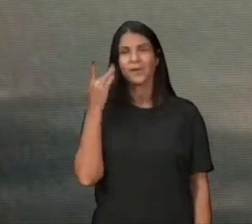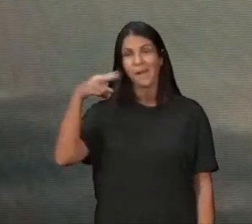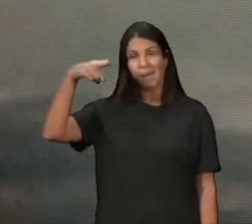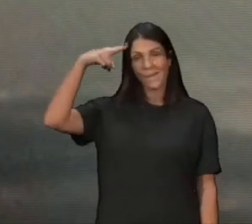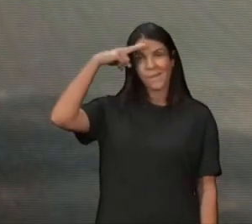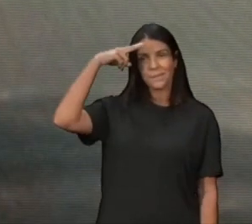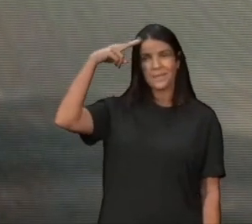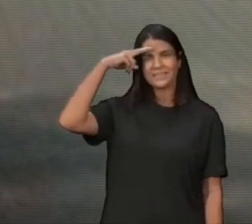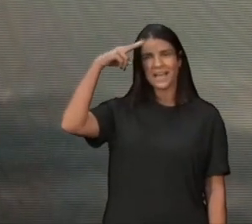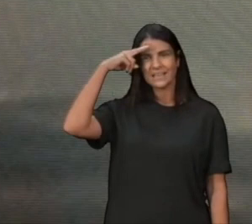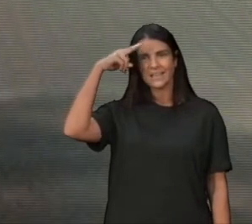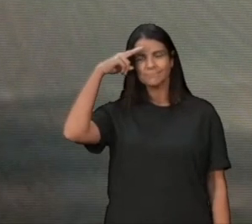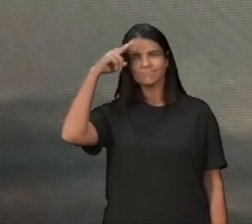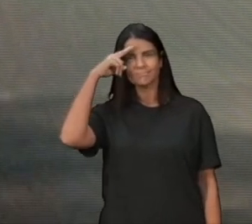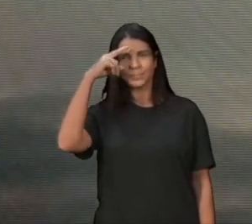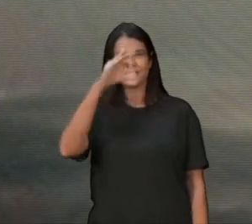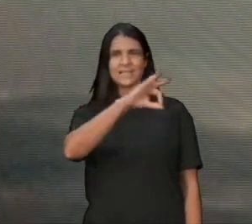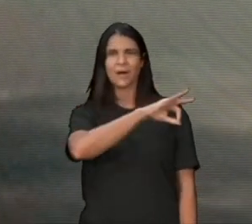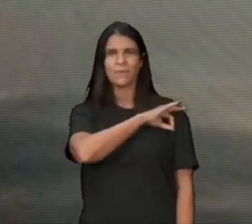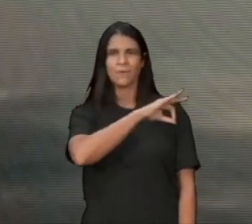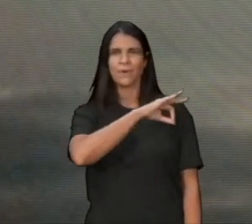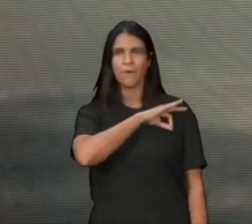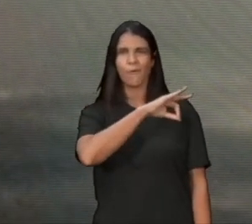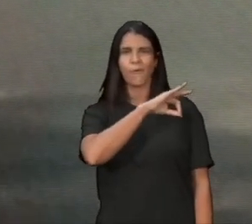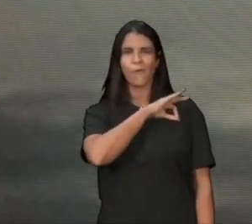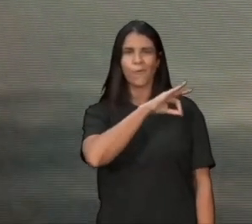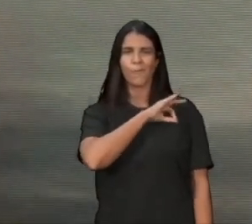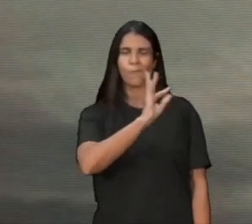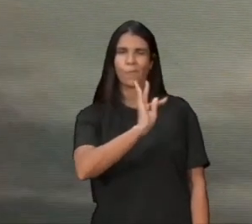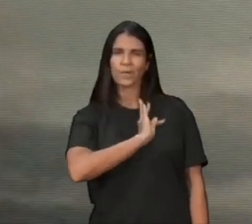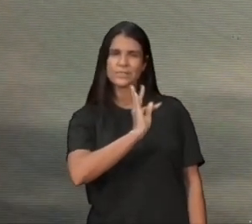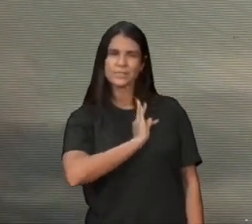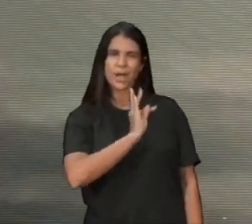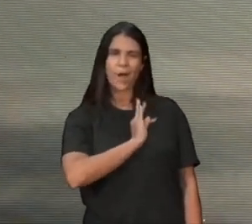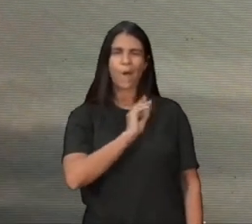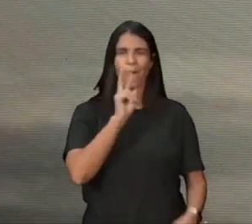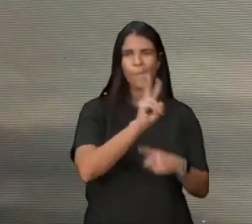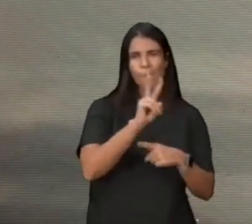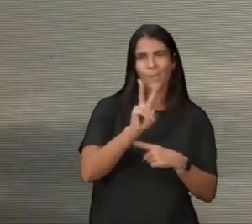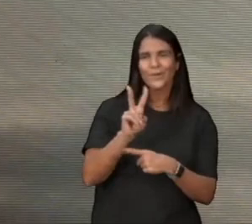família, pô, tem que honrar esse cara, sim ou não? tem que honrar, pô, está doido?